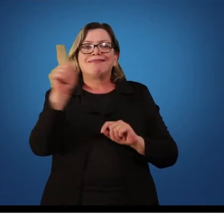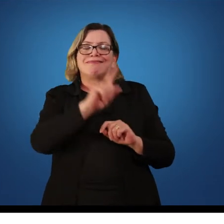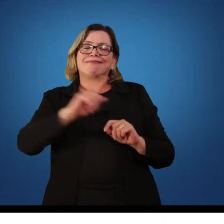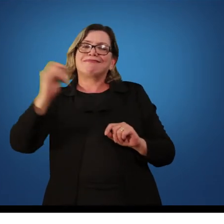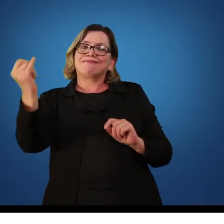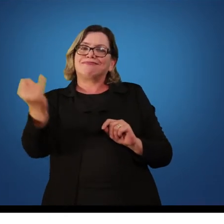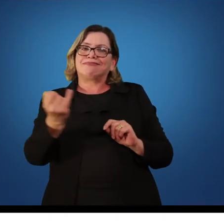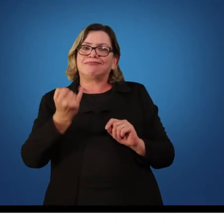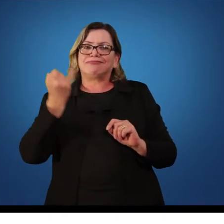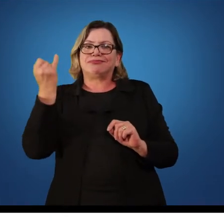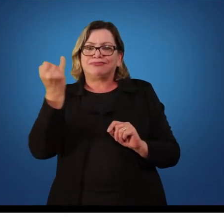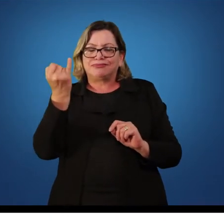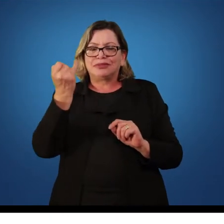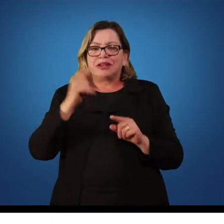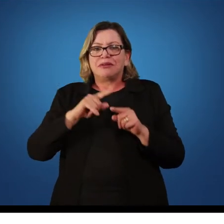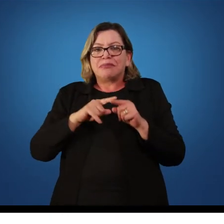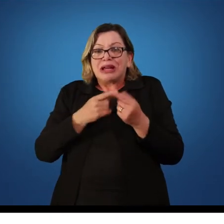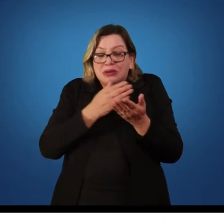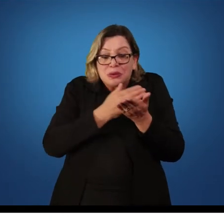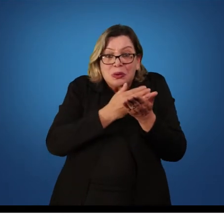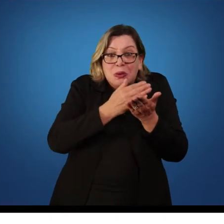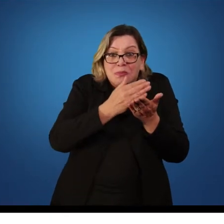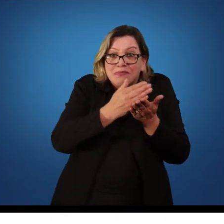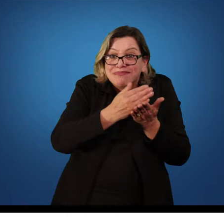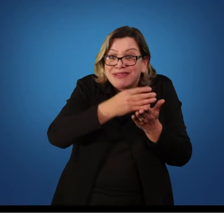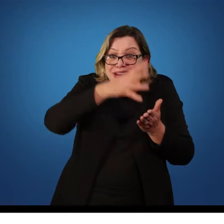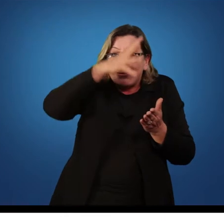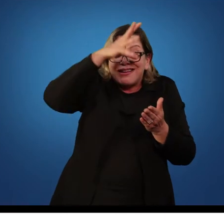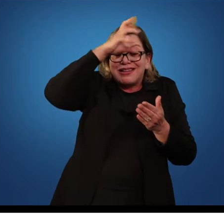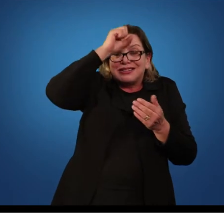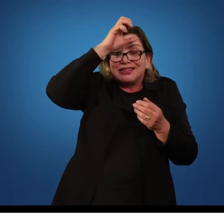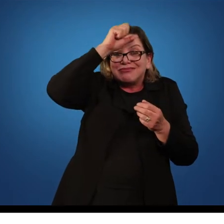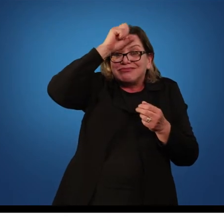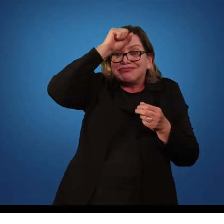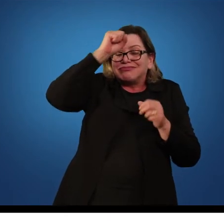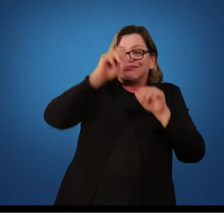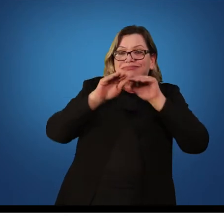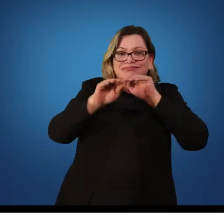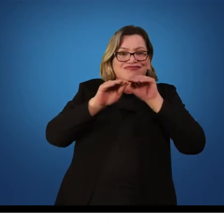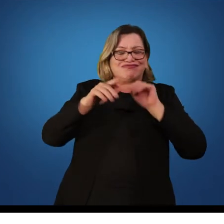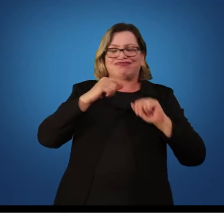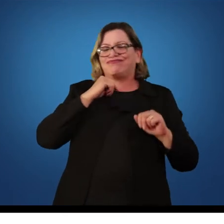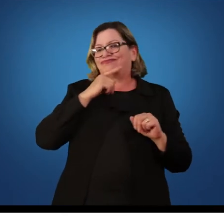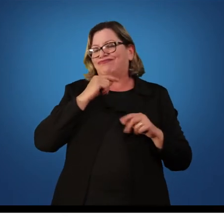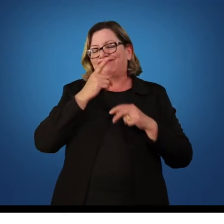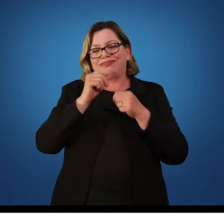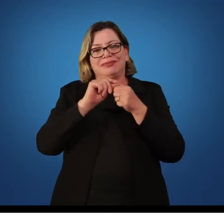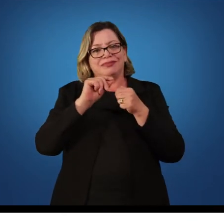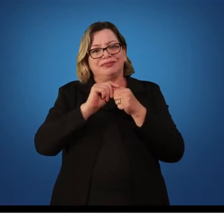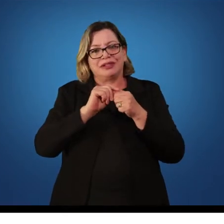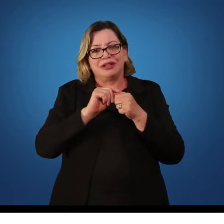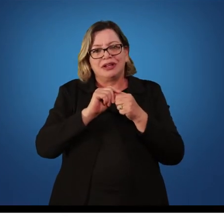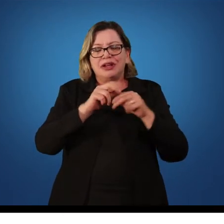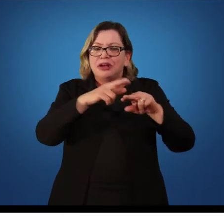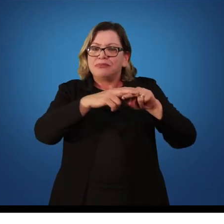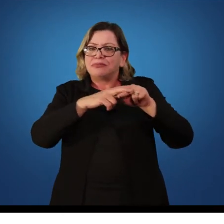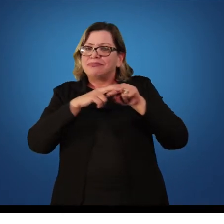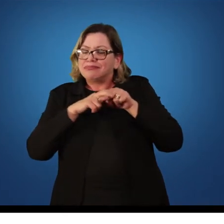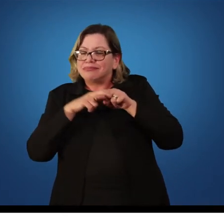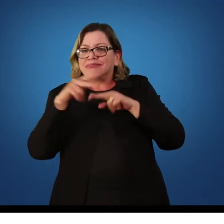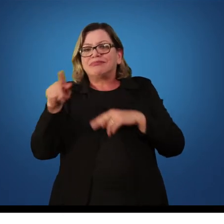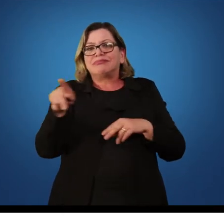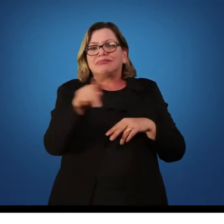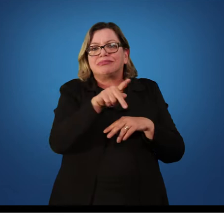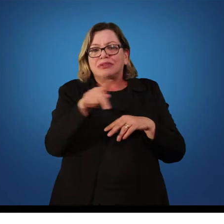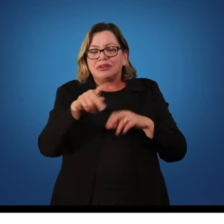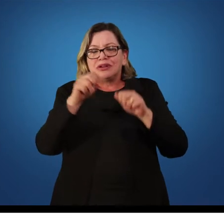Só que nos estágios iniciais de aprendizagem motora, eles não conseguem fazer isso. Então, aí é que está o papel do professor